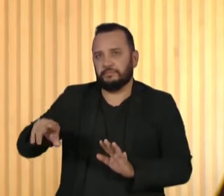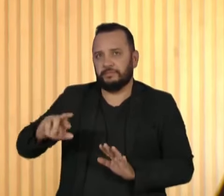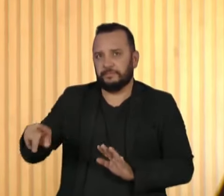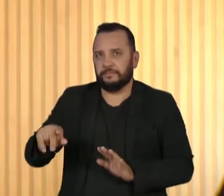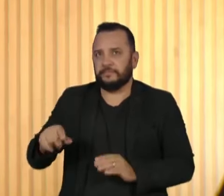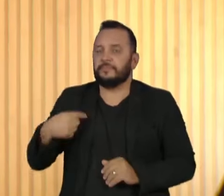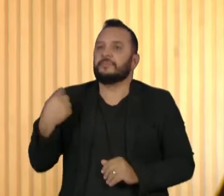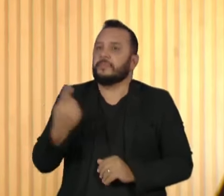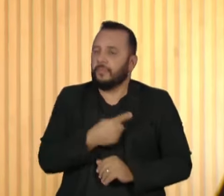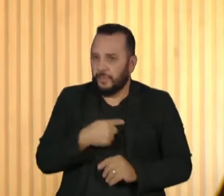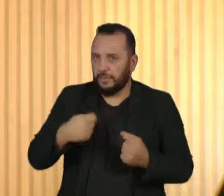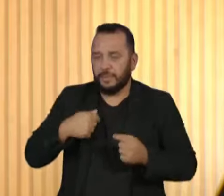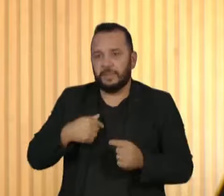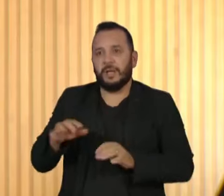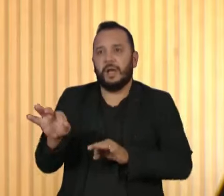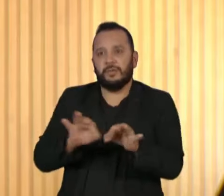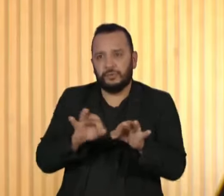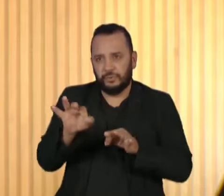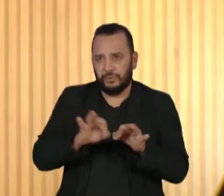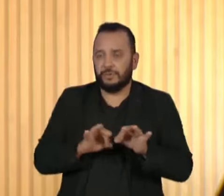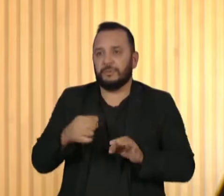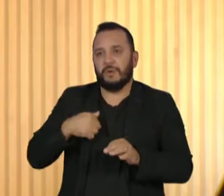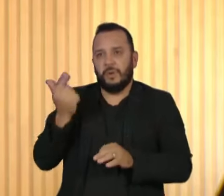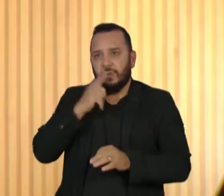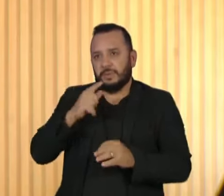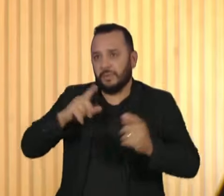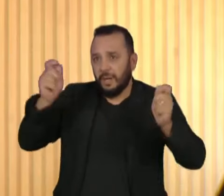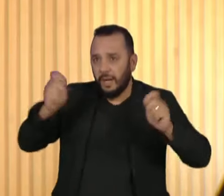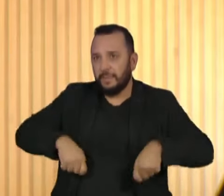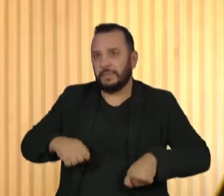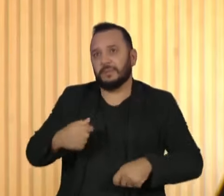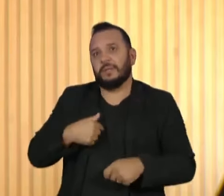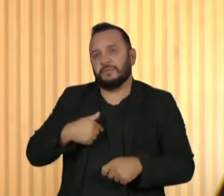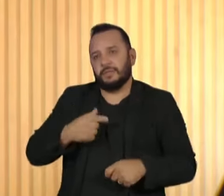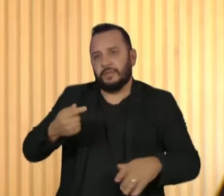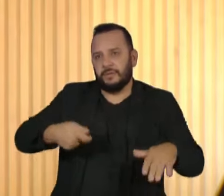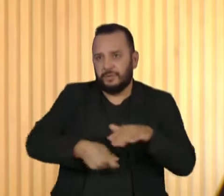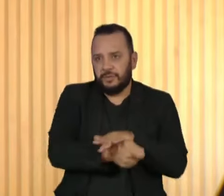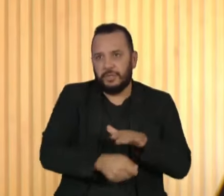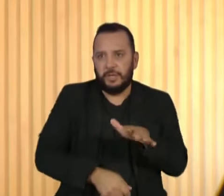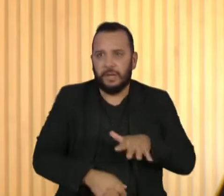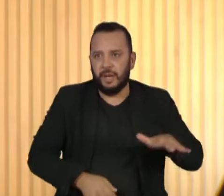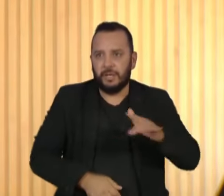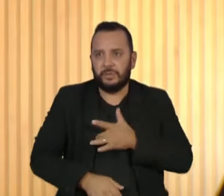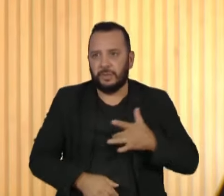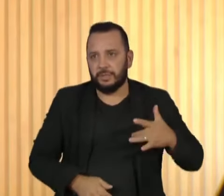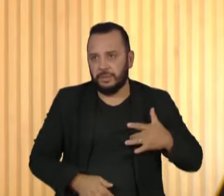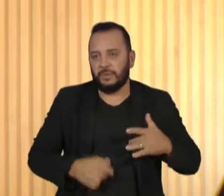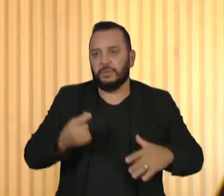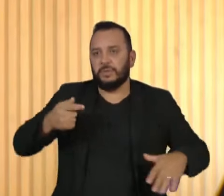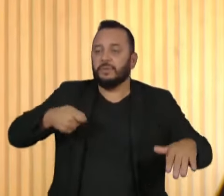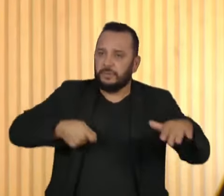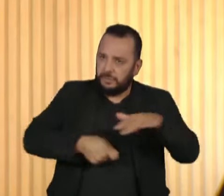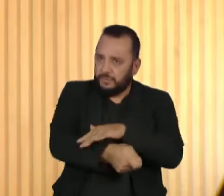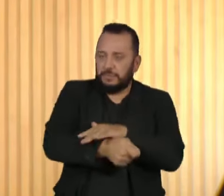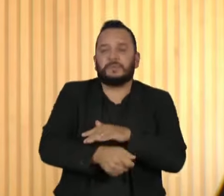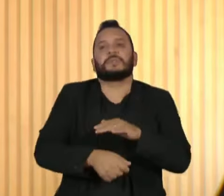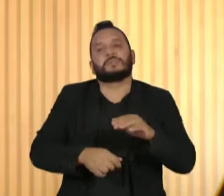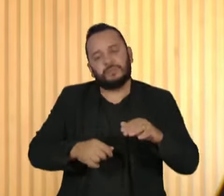tem que fazer ajuste fiscal para justamente ter capacidade para botar na educação recursos, para colocar no meio ambiente, para colocar na infraestrutura e todos os temas